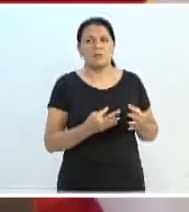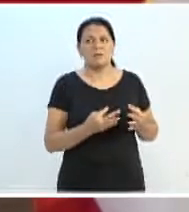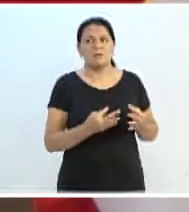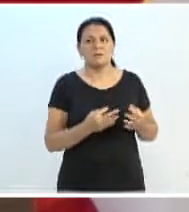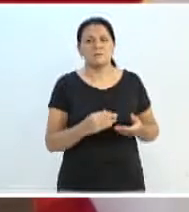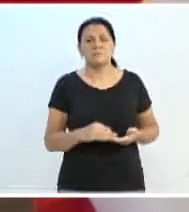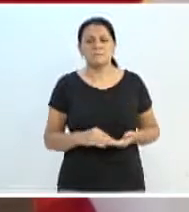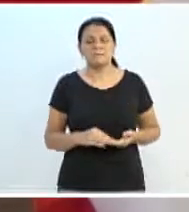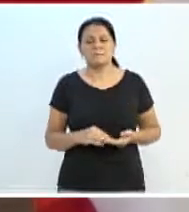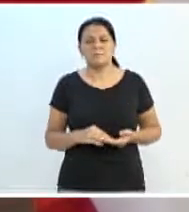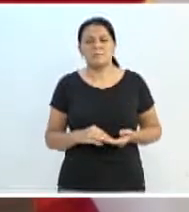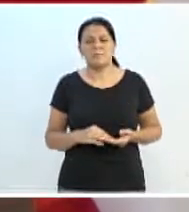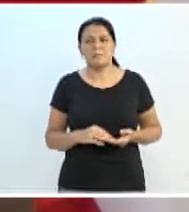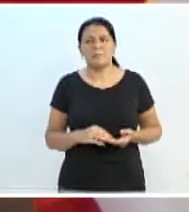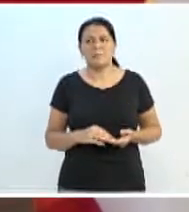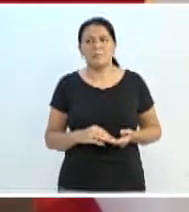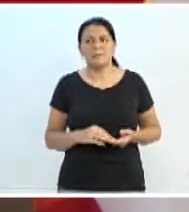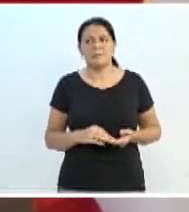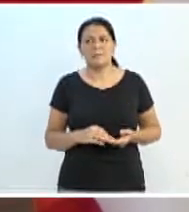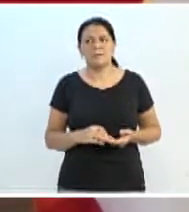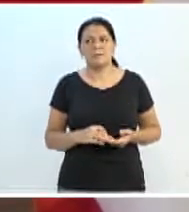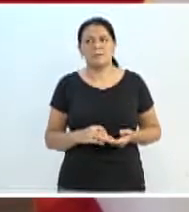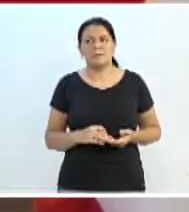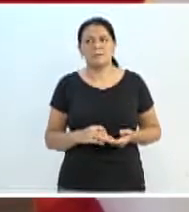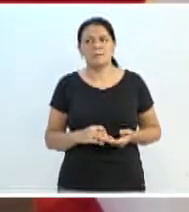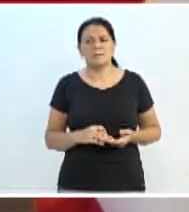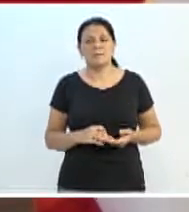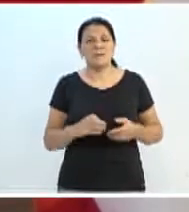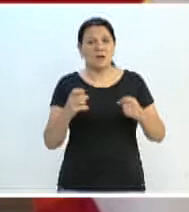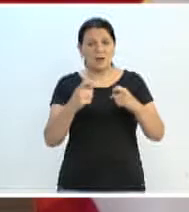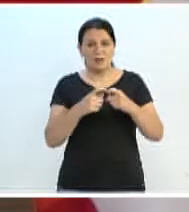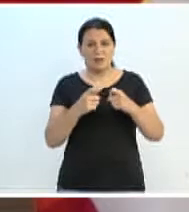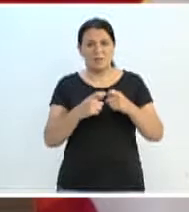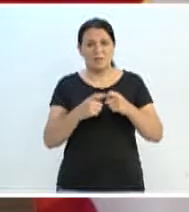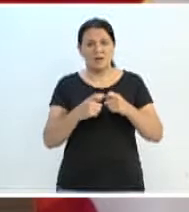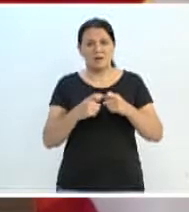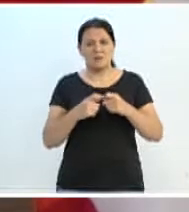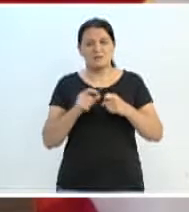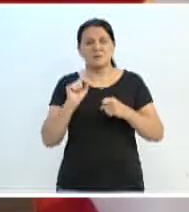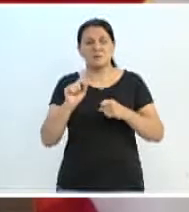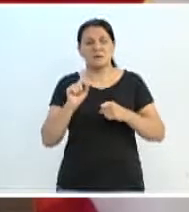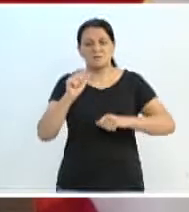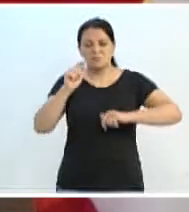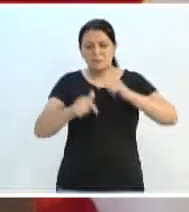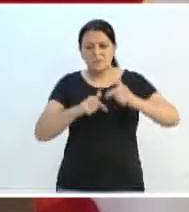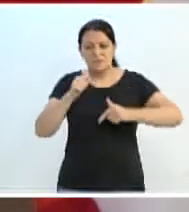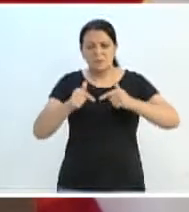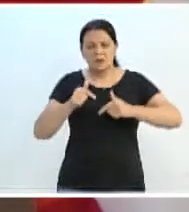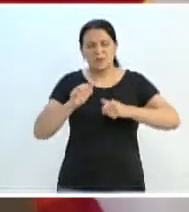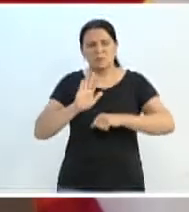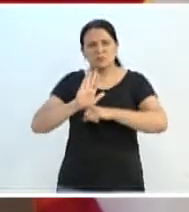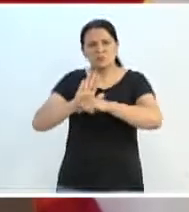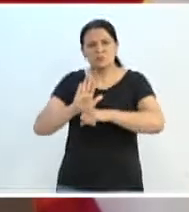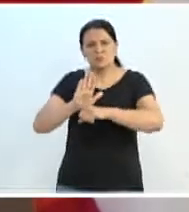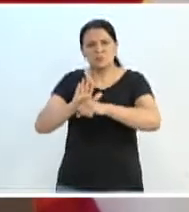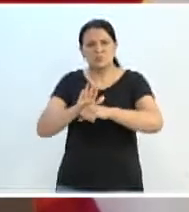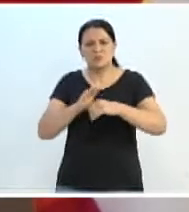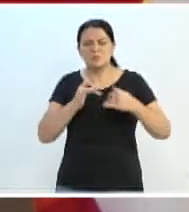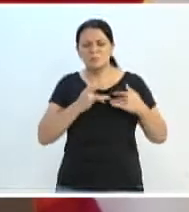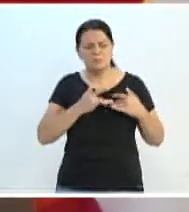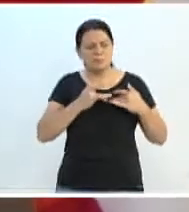coloca só as suas mãos para atender as crianças que são vítimas do câncer, mas ela aplica todo o seu coração.